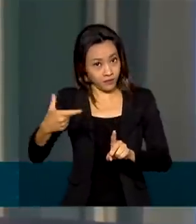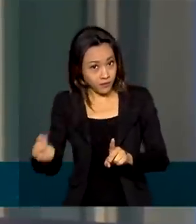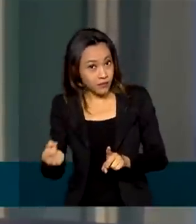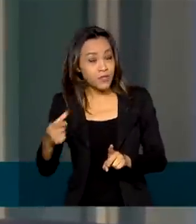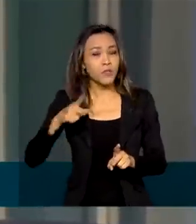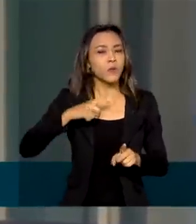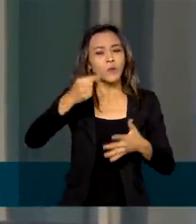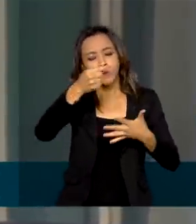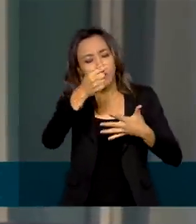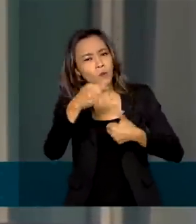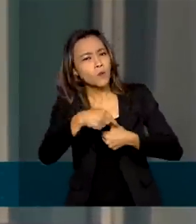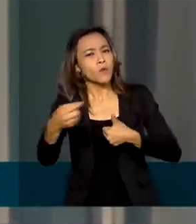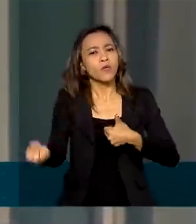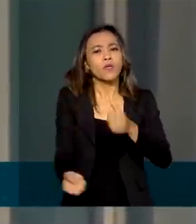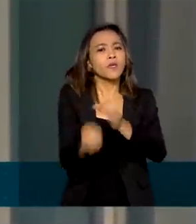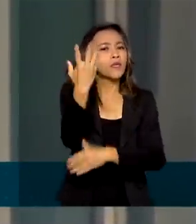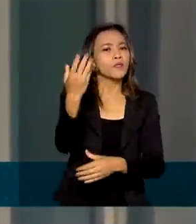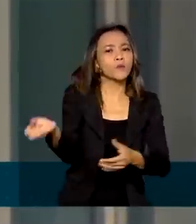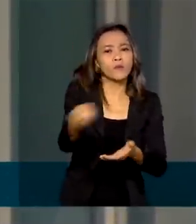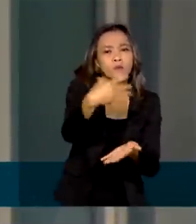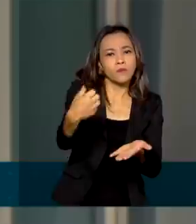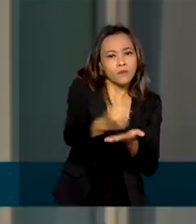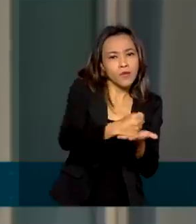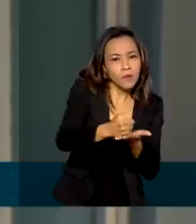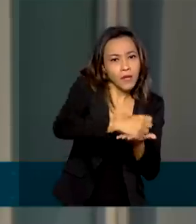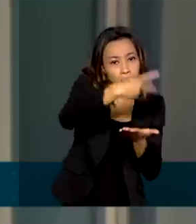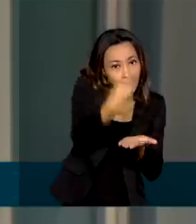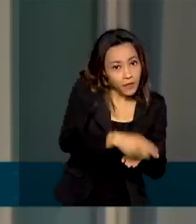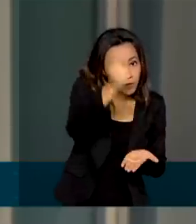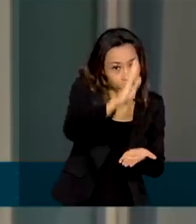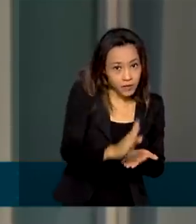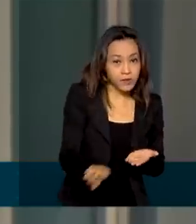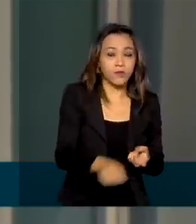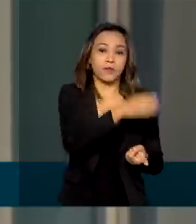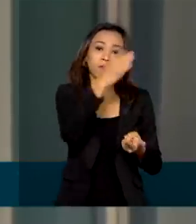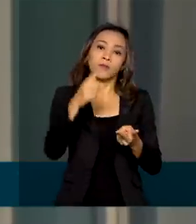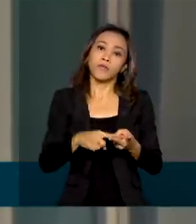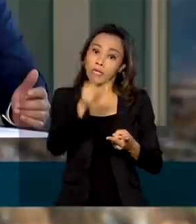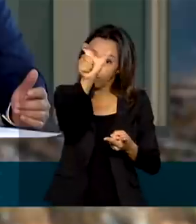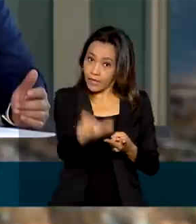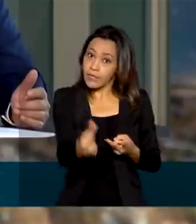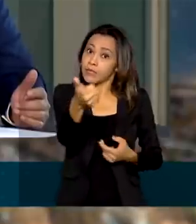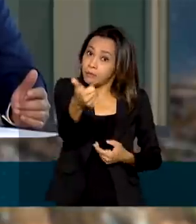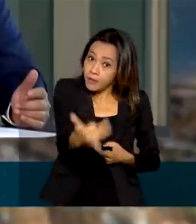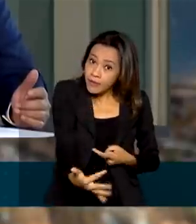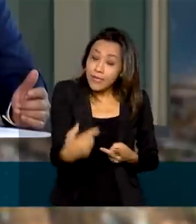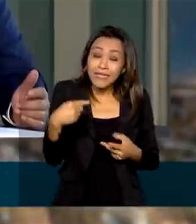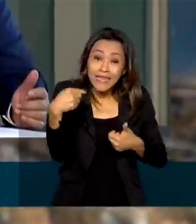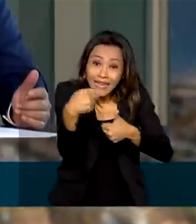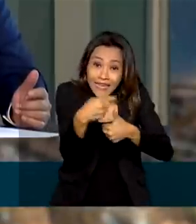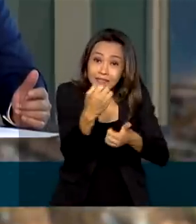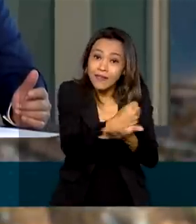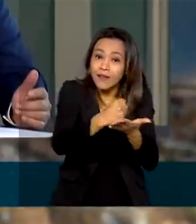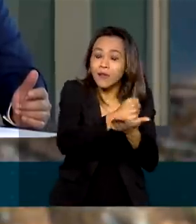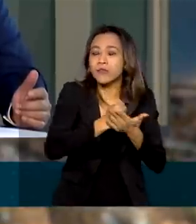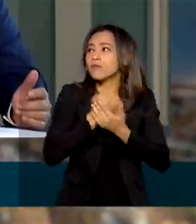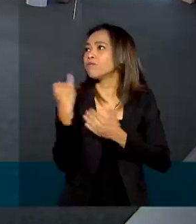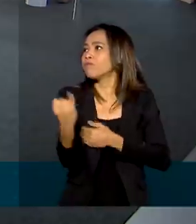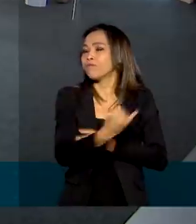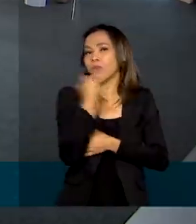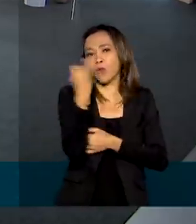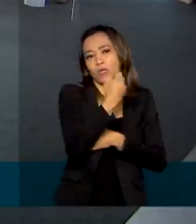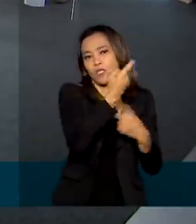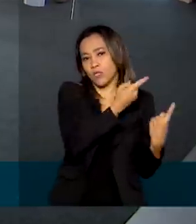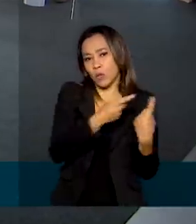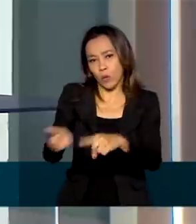eles estão novos remédios e vacinas nacionais, que, de acordo com Marcos Pontes, são essenciais na luta contra o vírus.